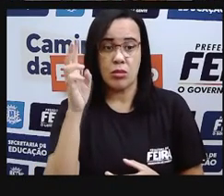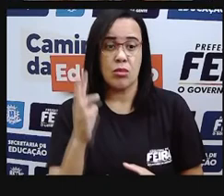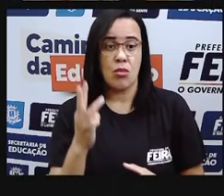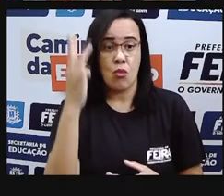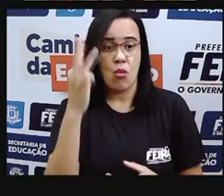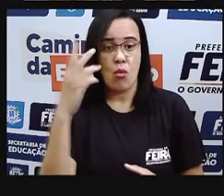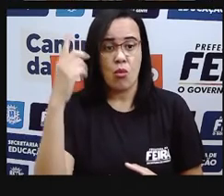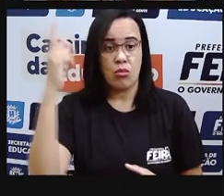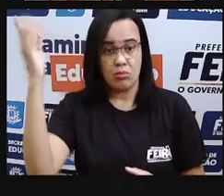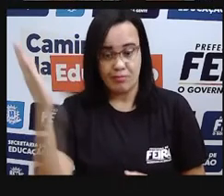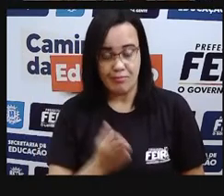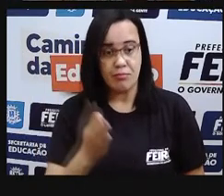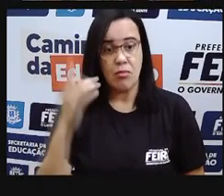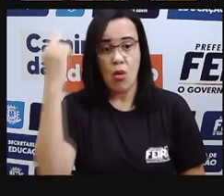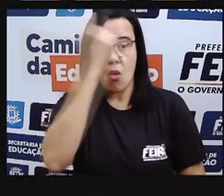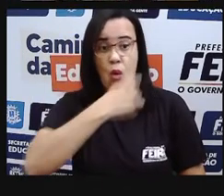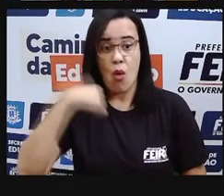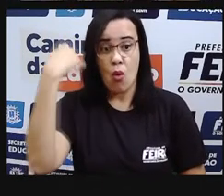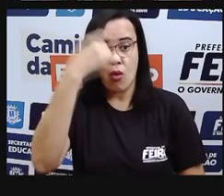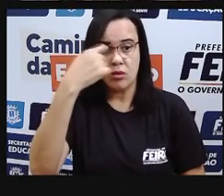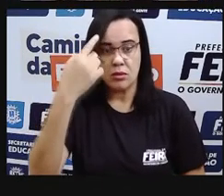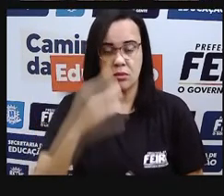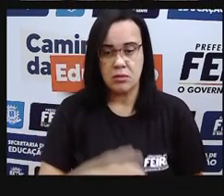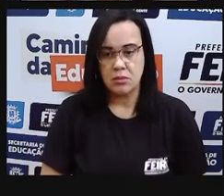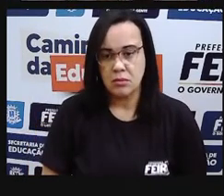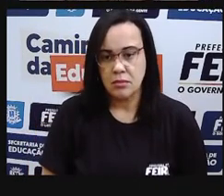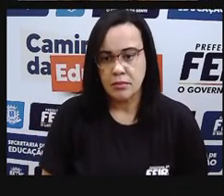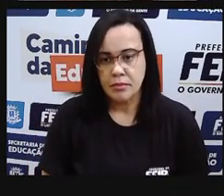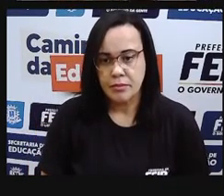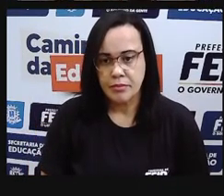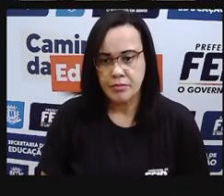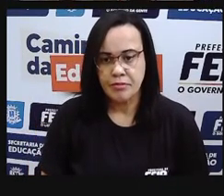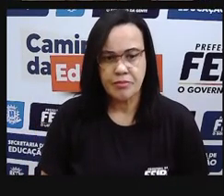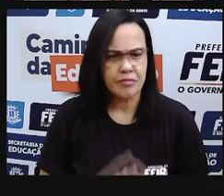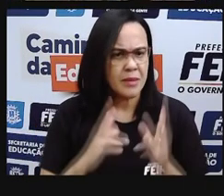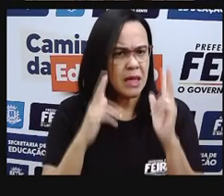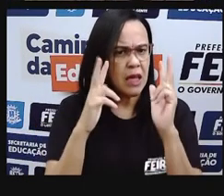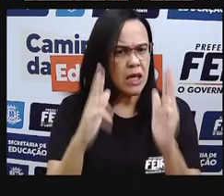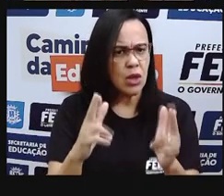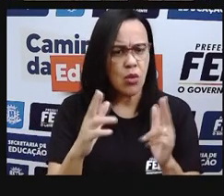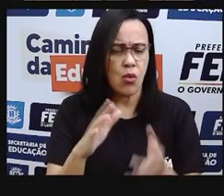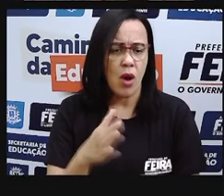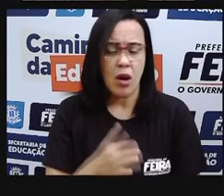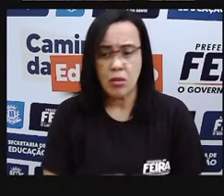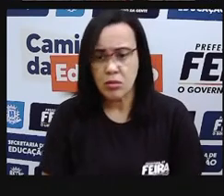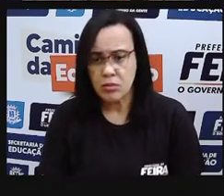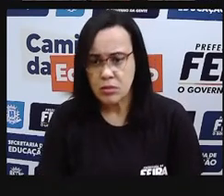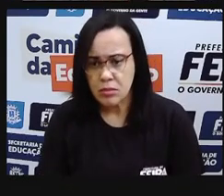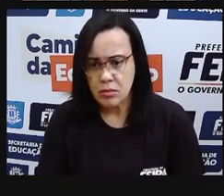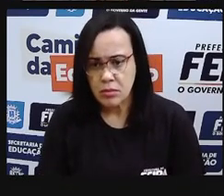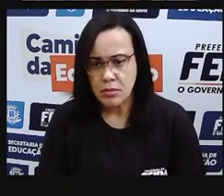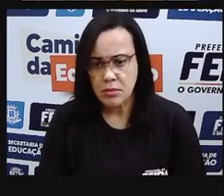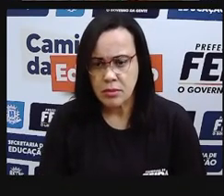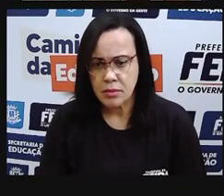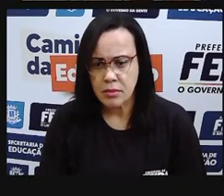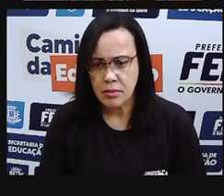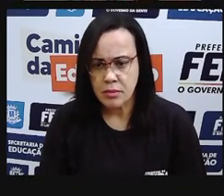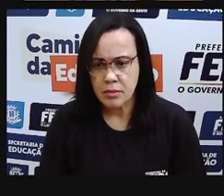aqui. Vamos dizer que 1 quilowatts hora seja igual a 30 centavos. então,